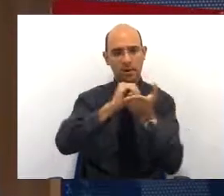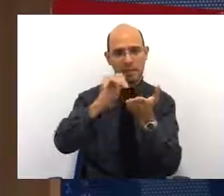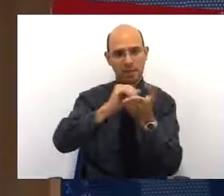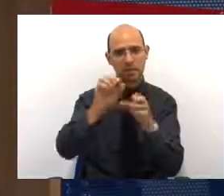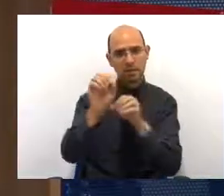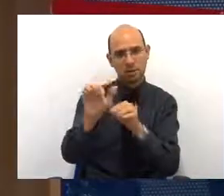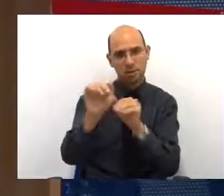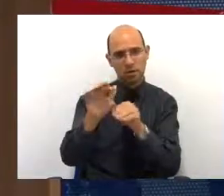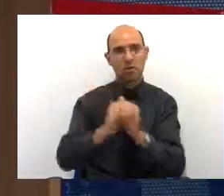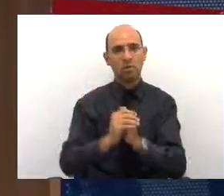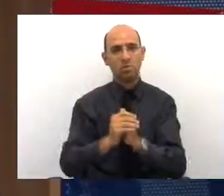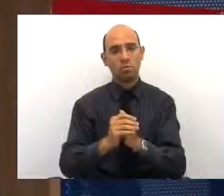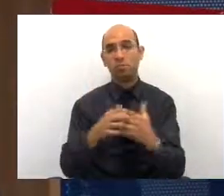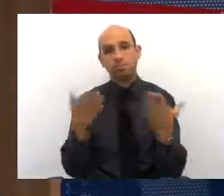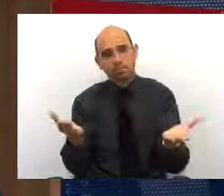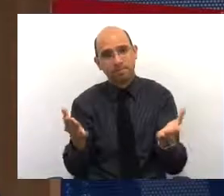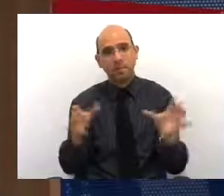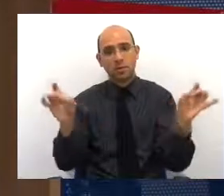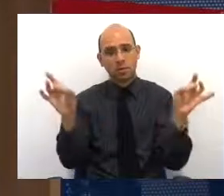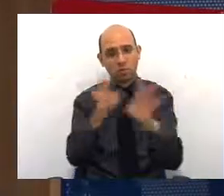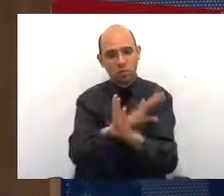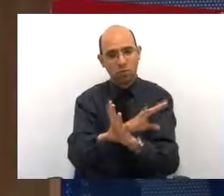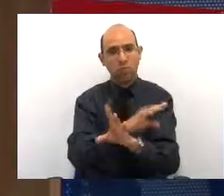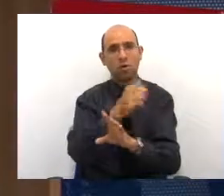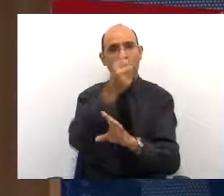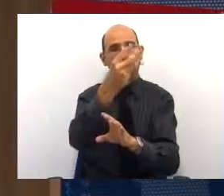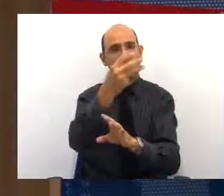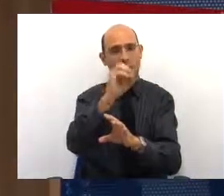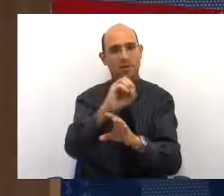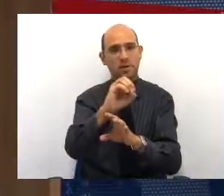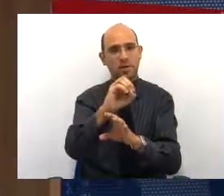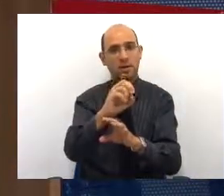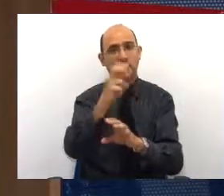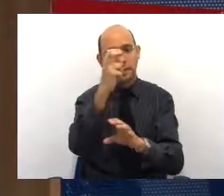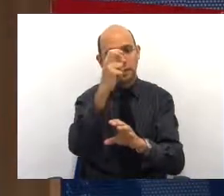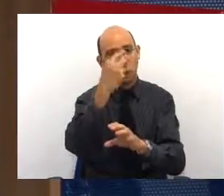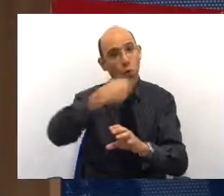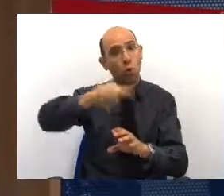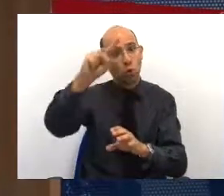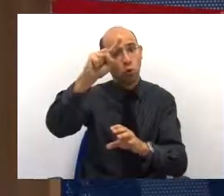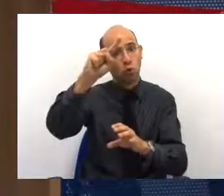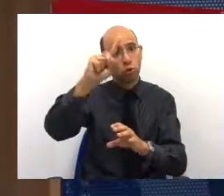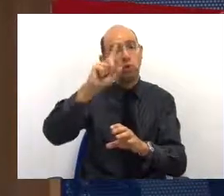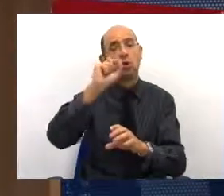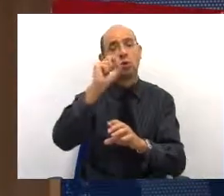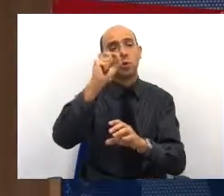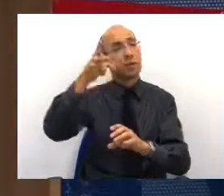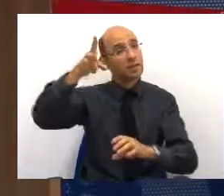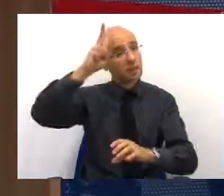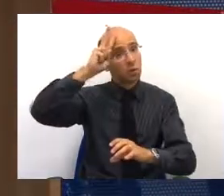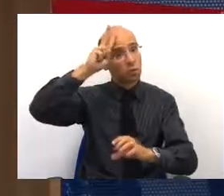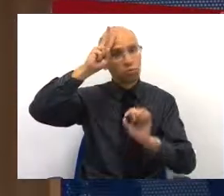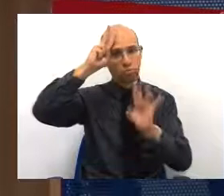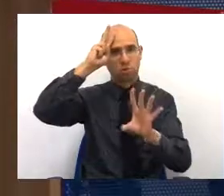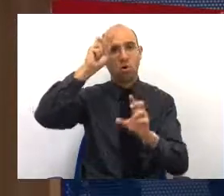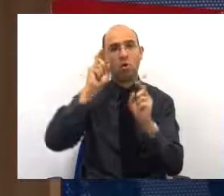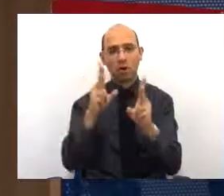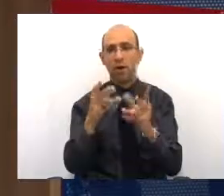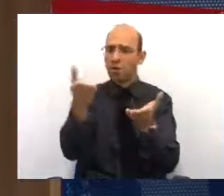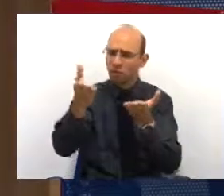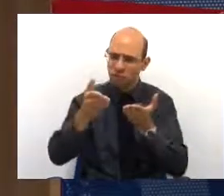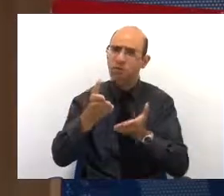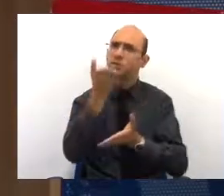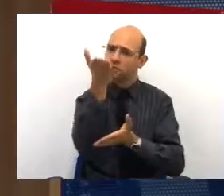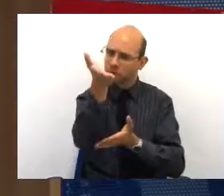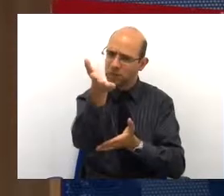Educação. Portanto, aí completando 30 audiências, cinco últimas ficarão para a próxima segunda-feira. Então, esse é o convite feito para